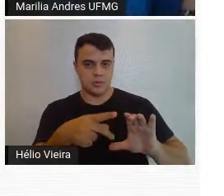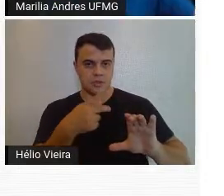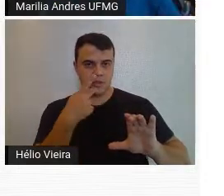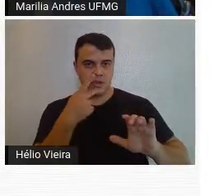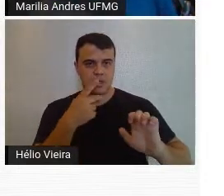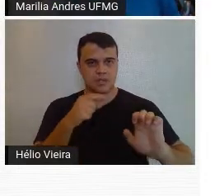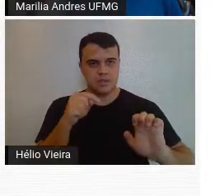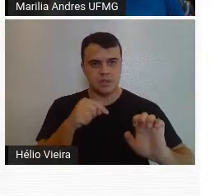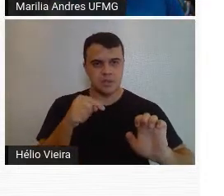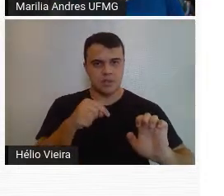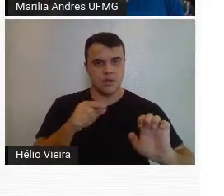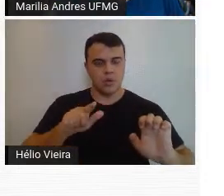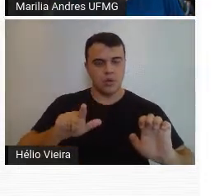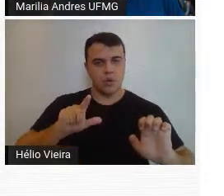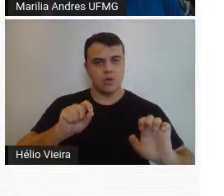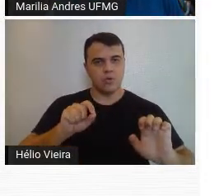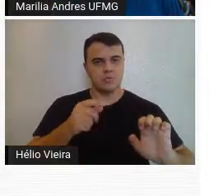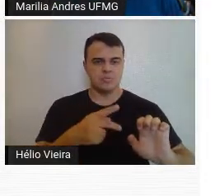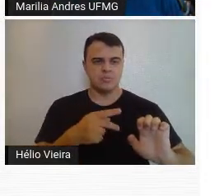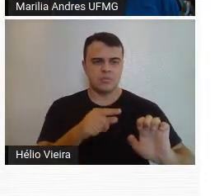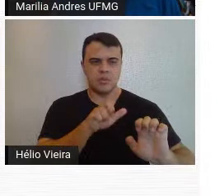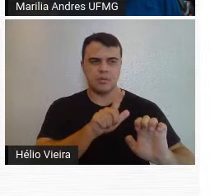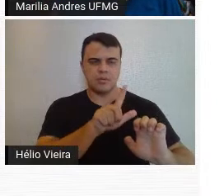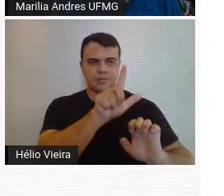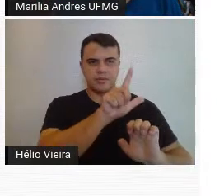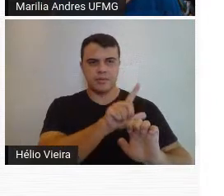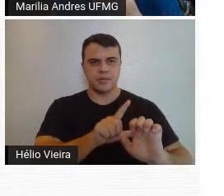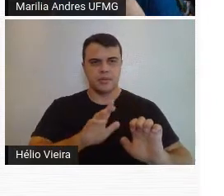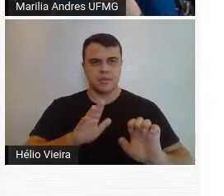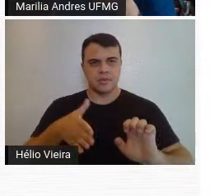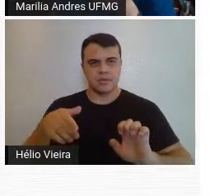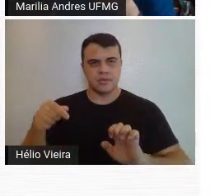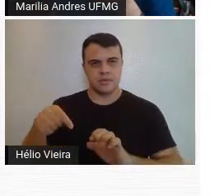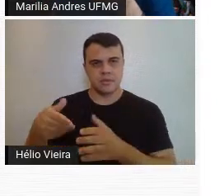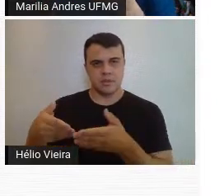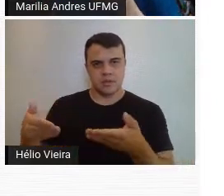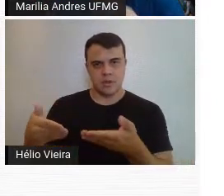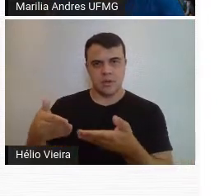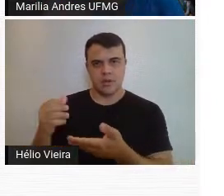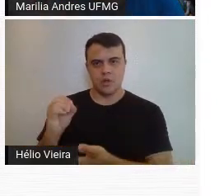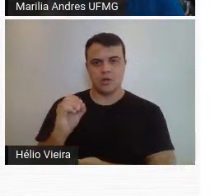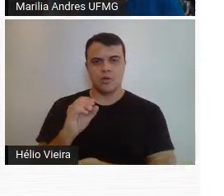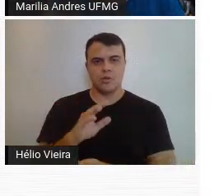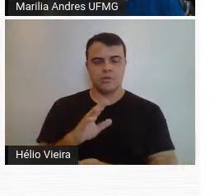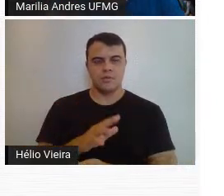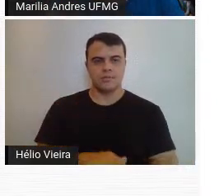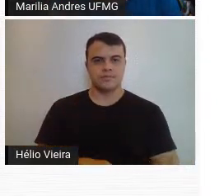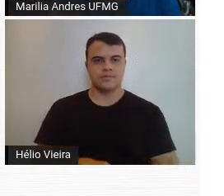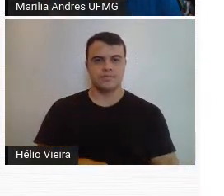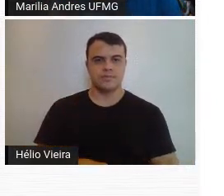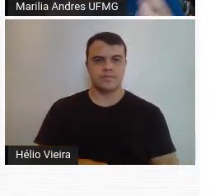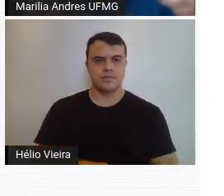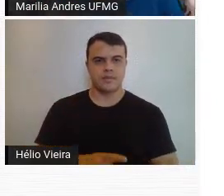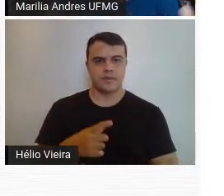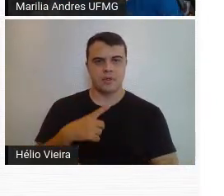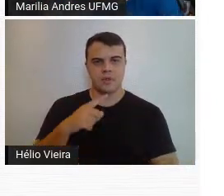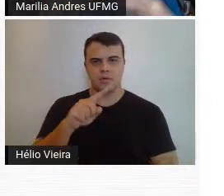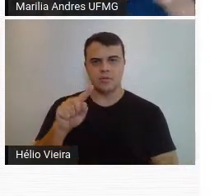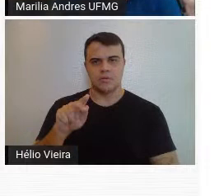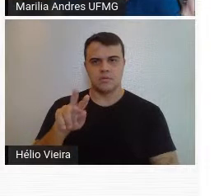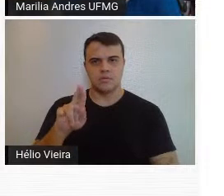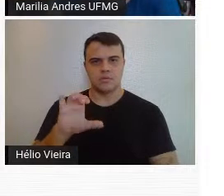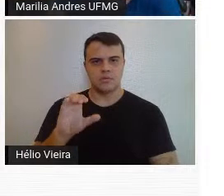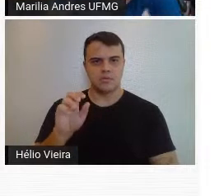esquerdo e aqui um outro polivolume já mais recente que ela fez em Zurique, então ela